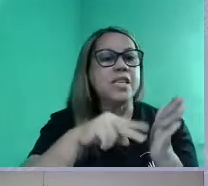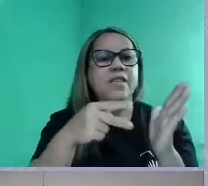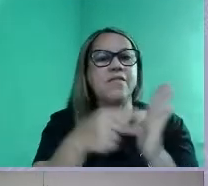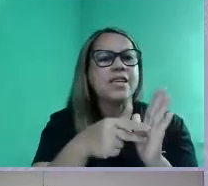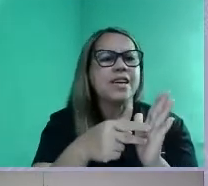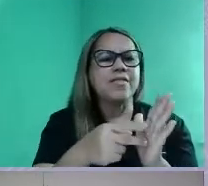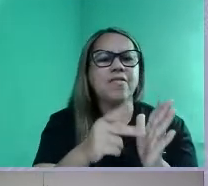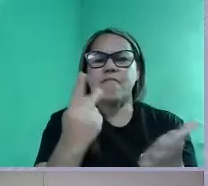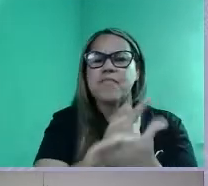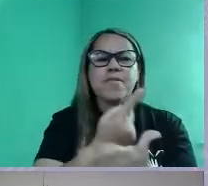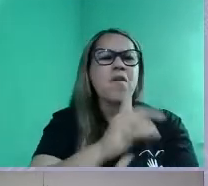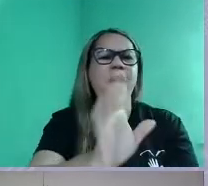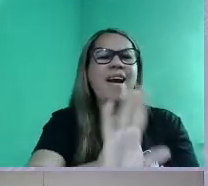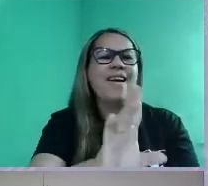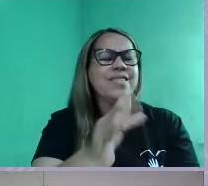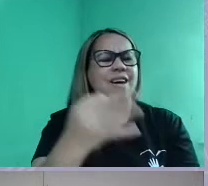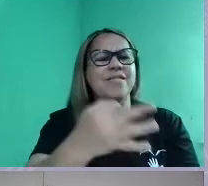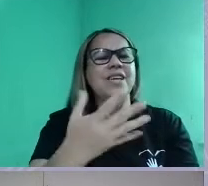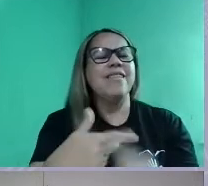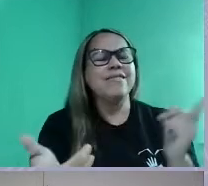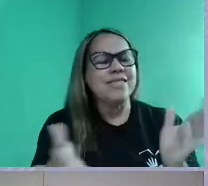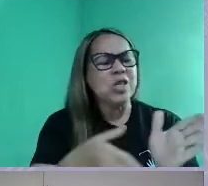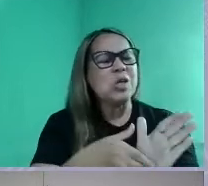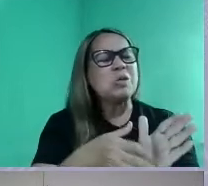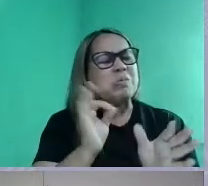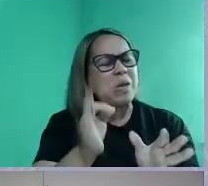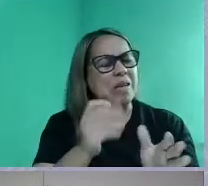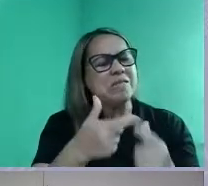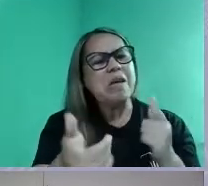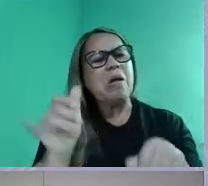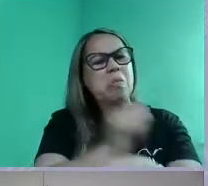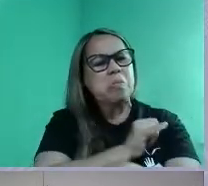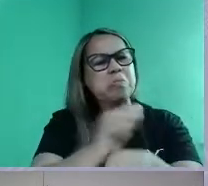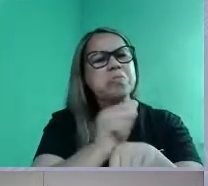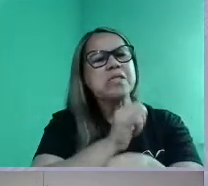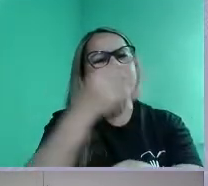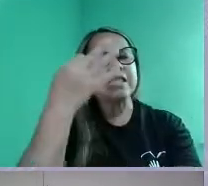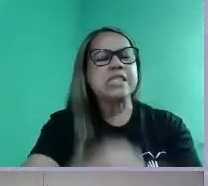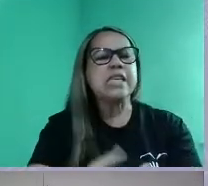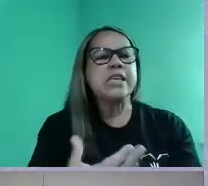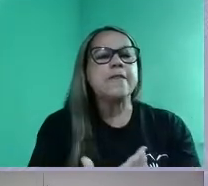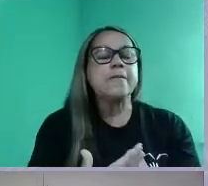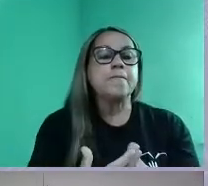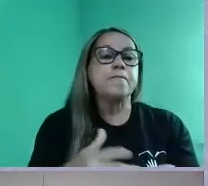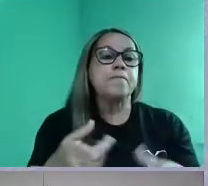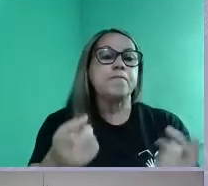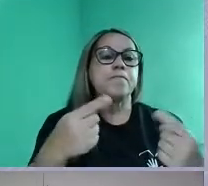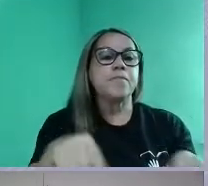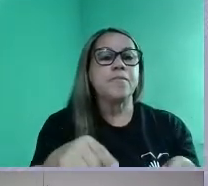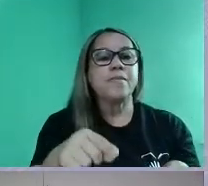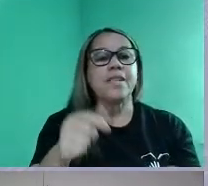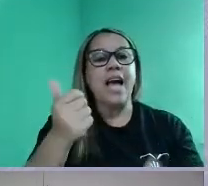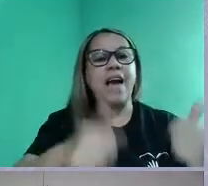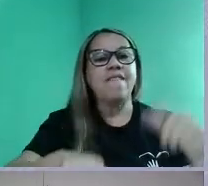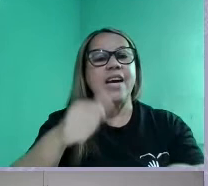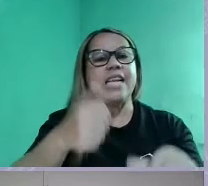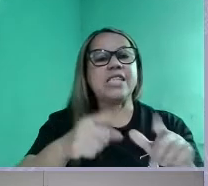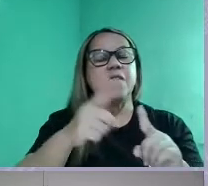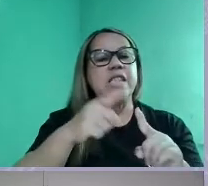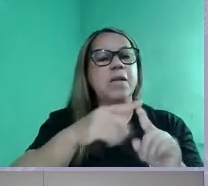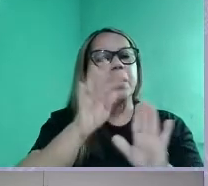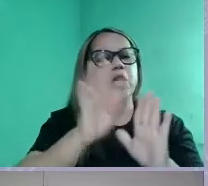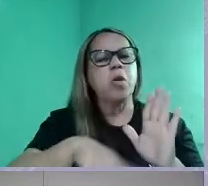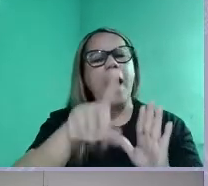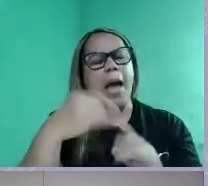onde errar, vocês estão realmente na estratégia certa, certo? A avaliação do tipo textual, gente, é muito